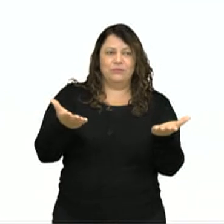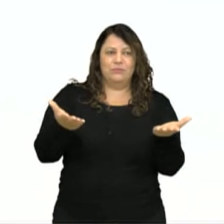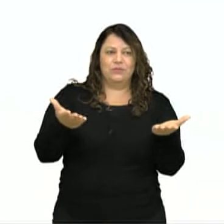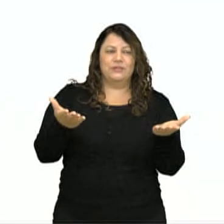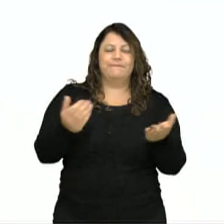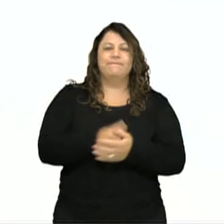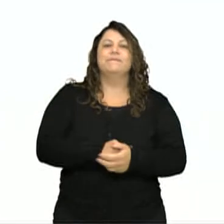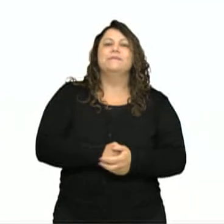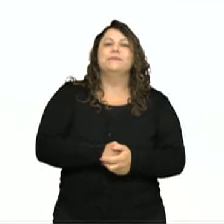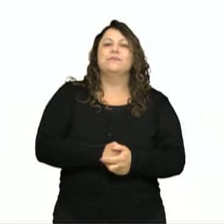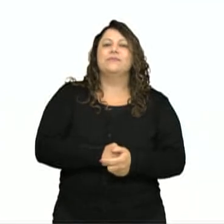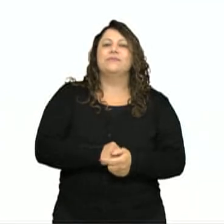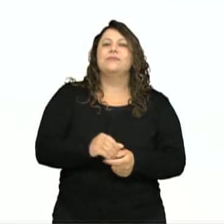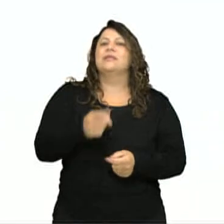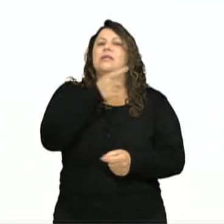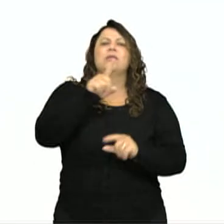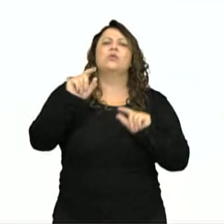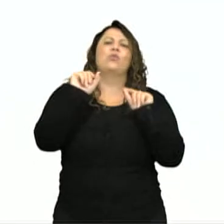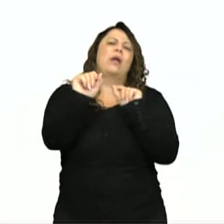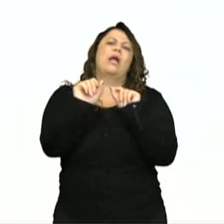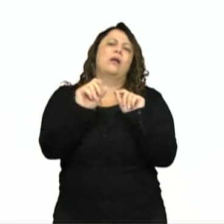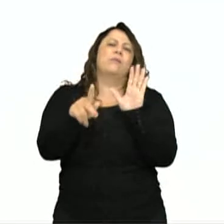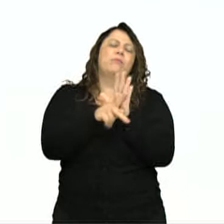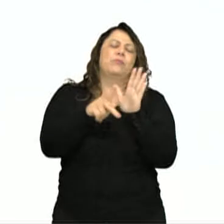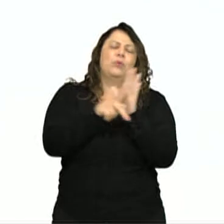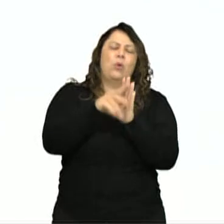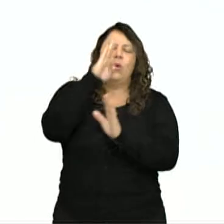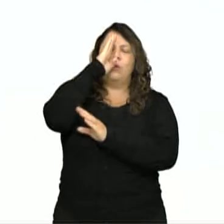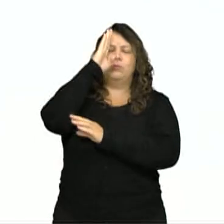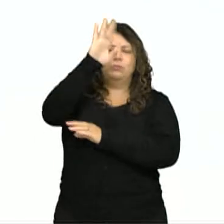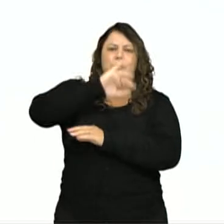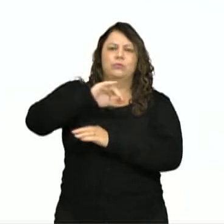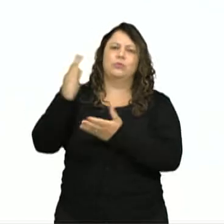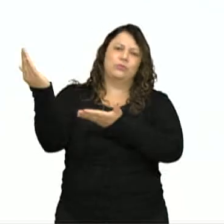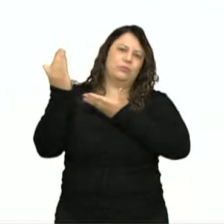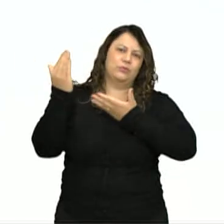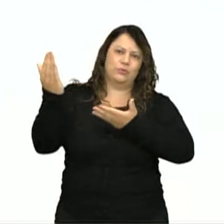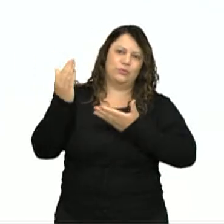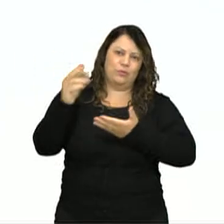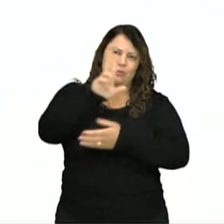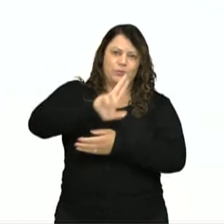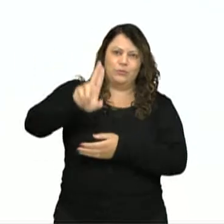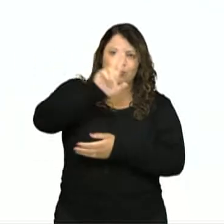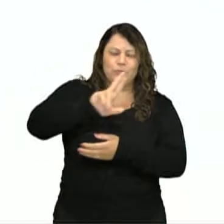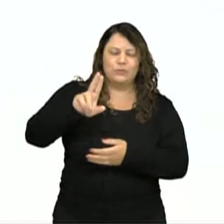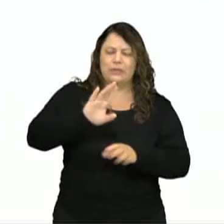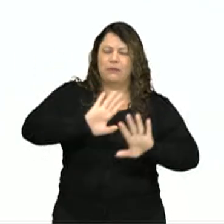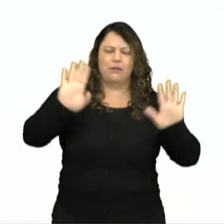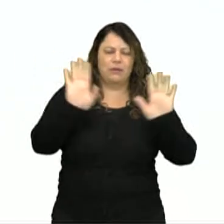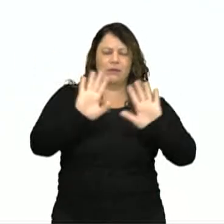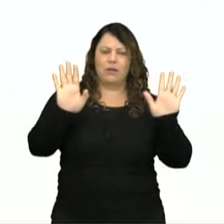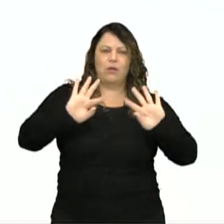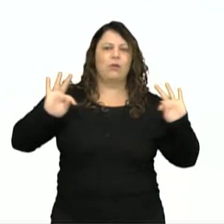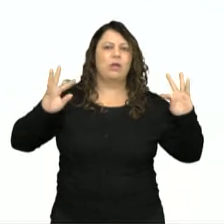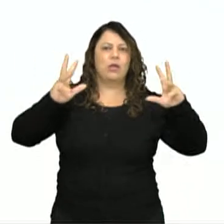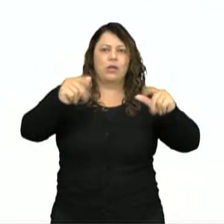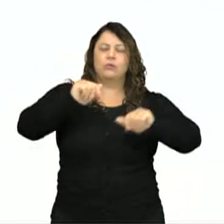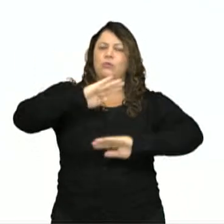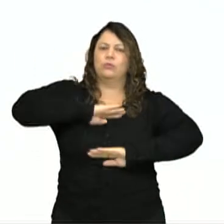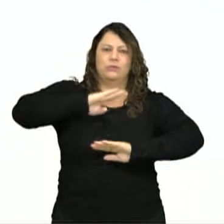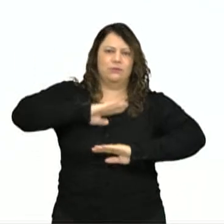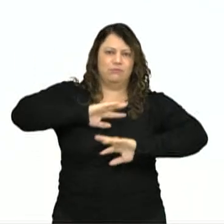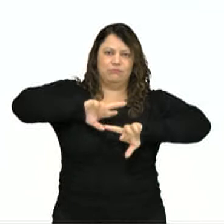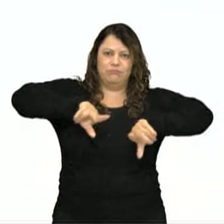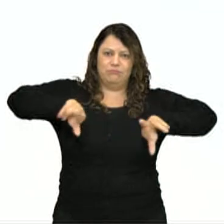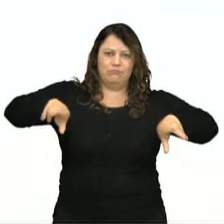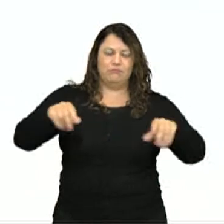eles, não é um privilégio só do jovem utilizar o jeans. Não, a gente usa o jeans em todas as situações, não é mais